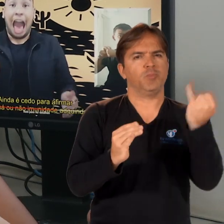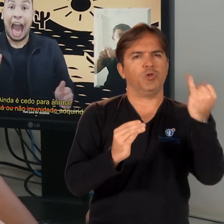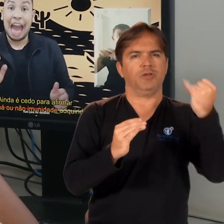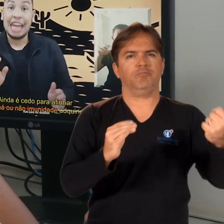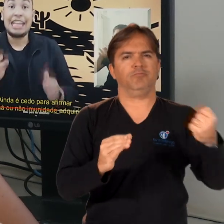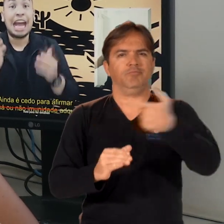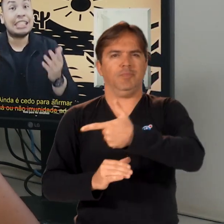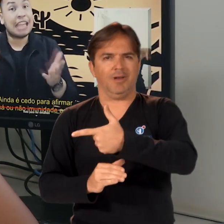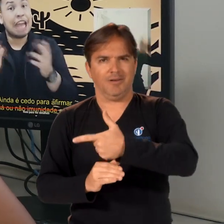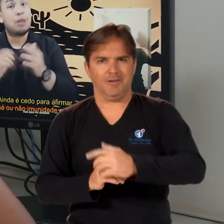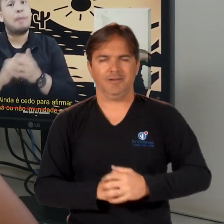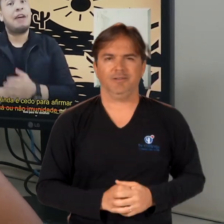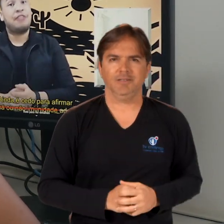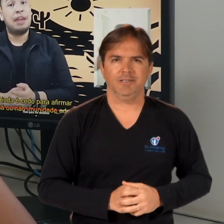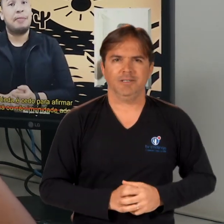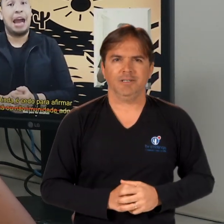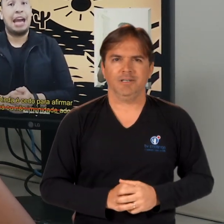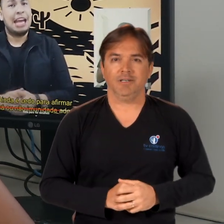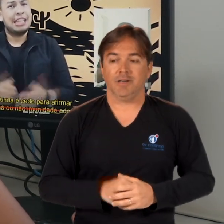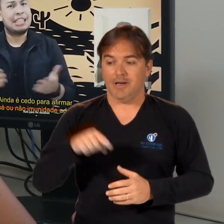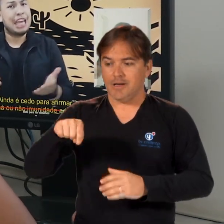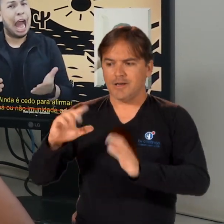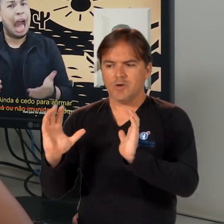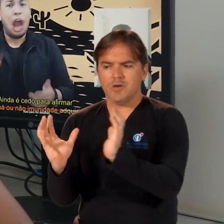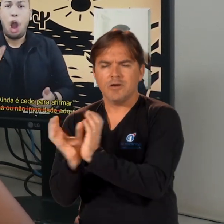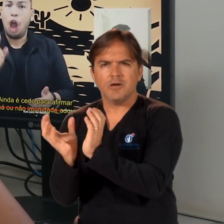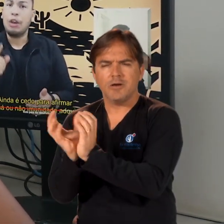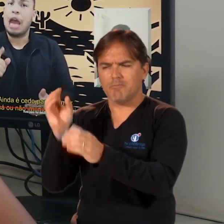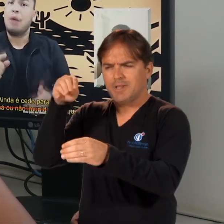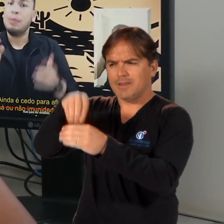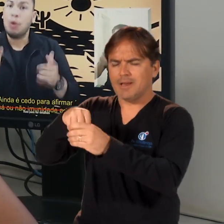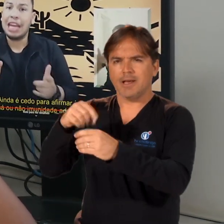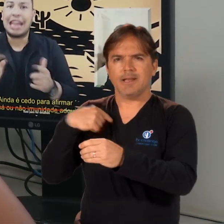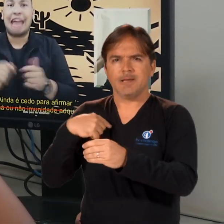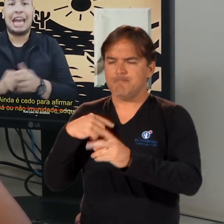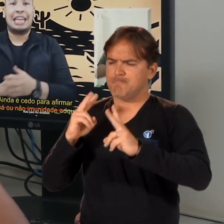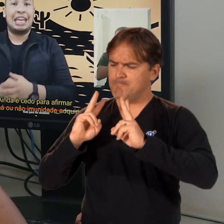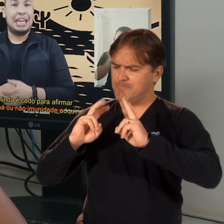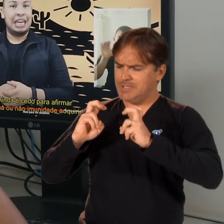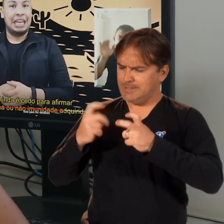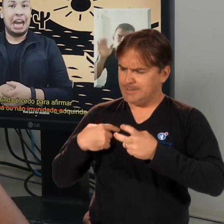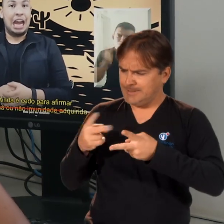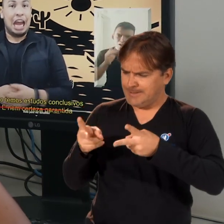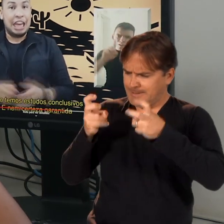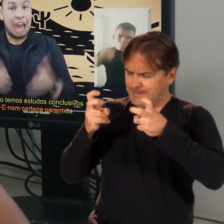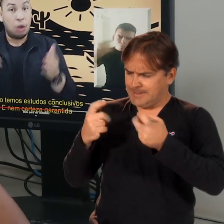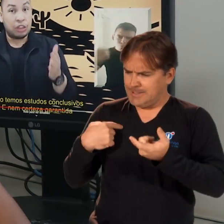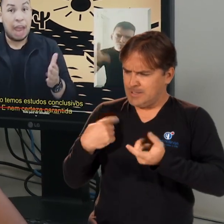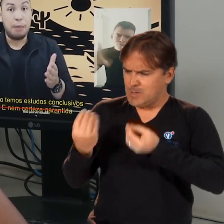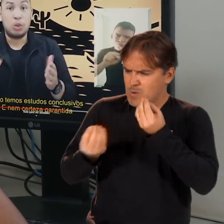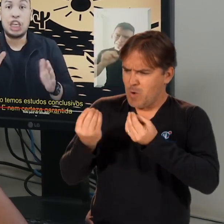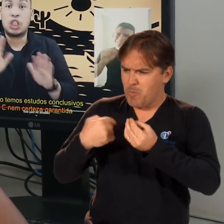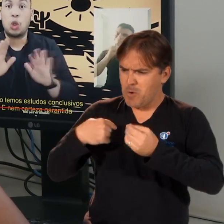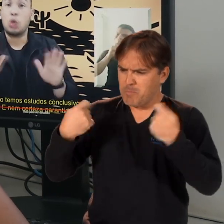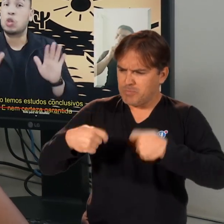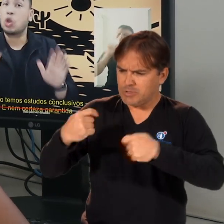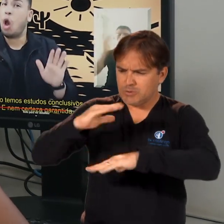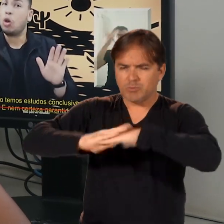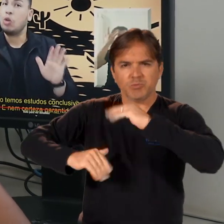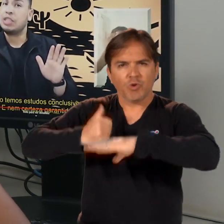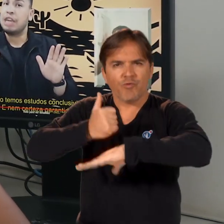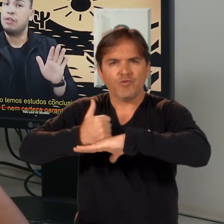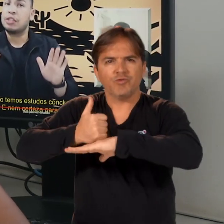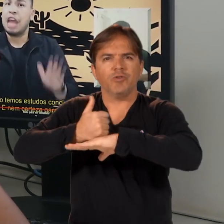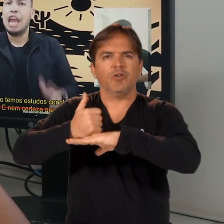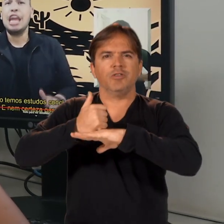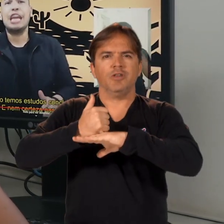O que eu mais aprendi durante a execução desse projeto e dentro da equipe, sim, é que todo farmacêutico é um educador de saúde, que a gente precisa se formar